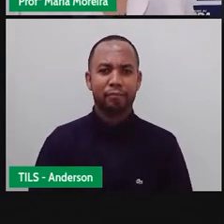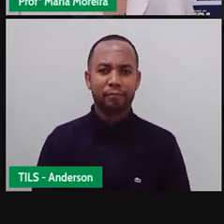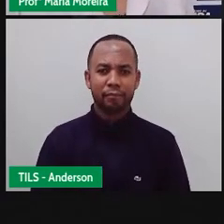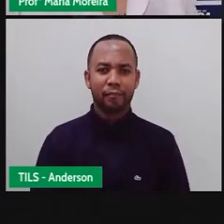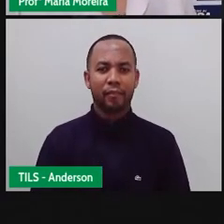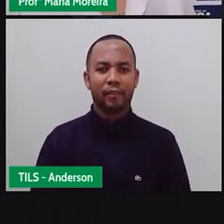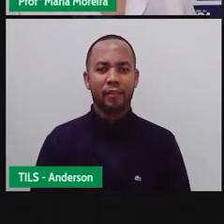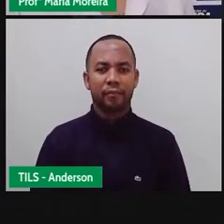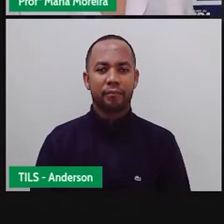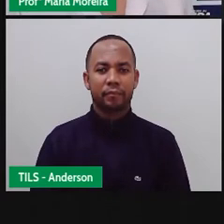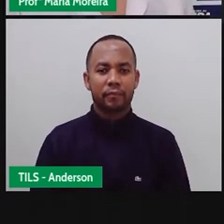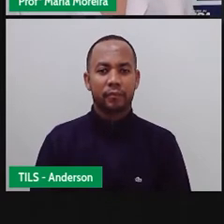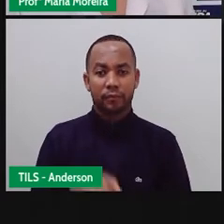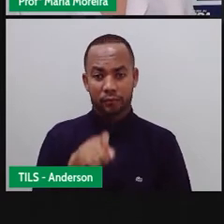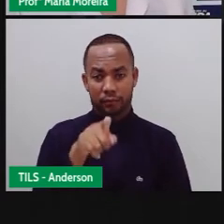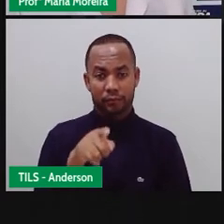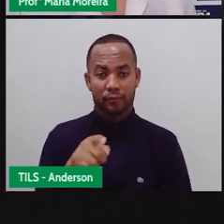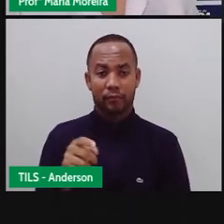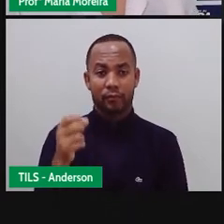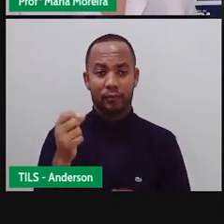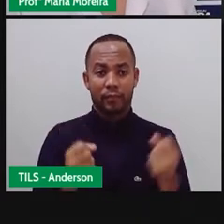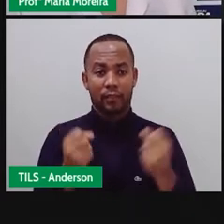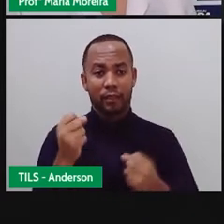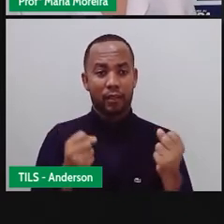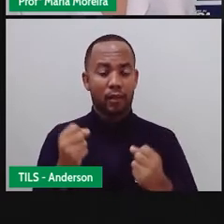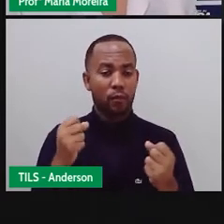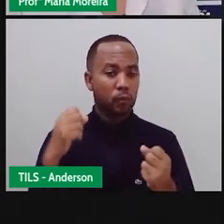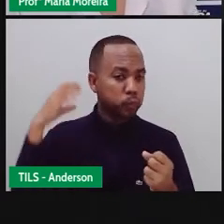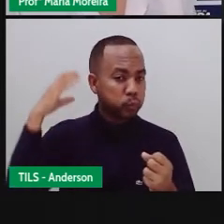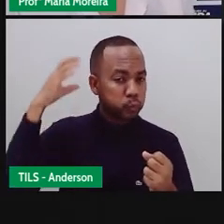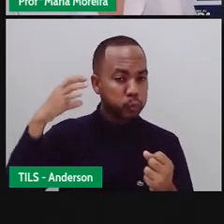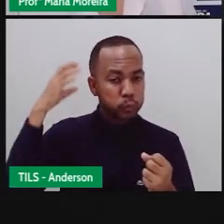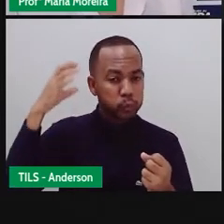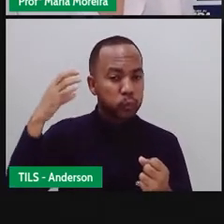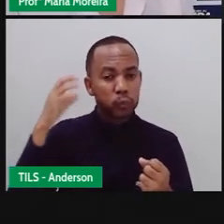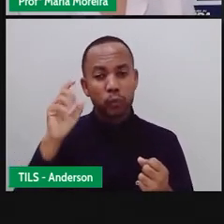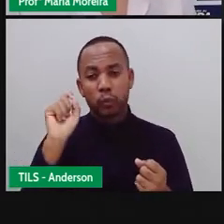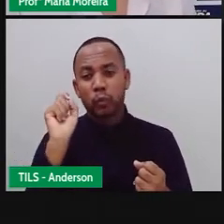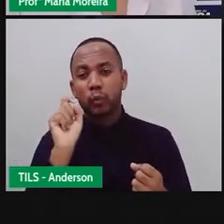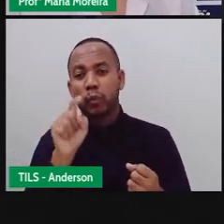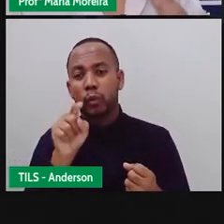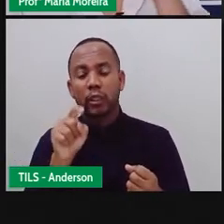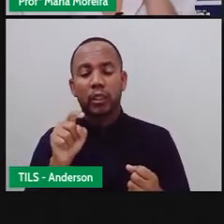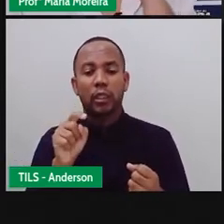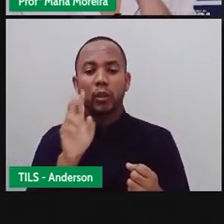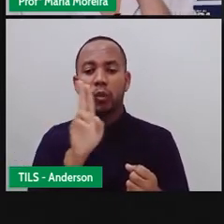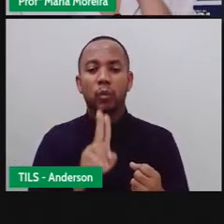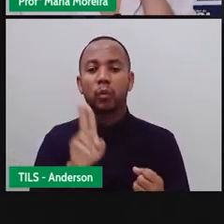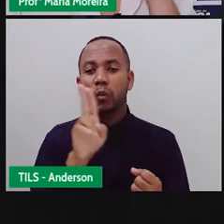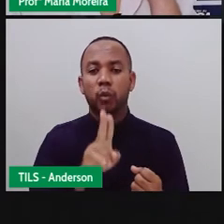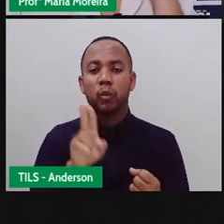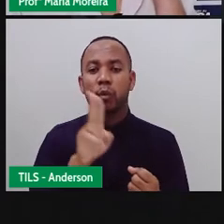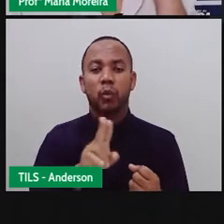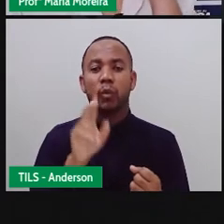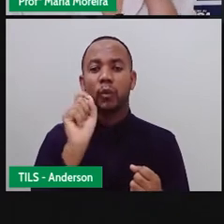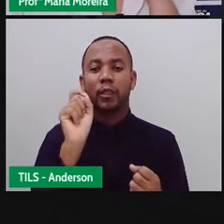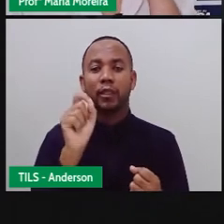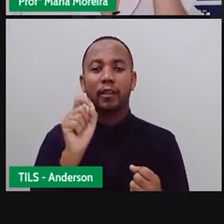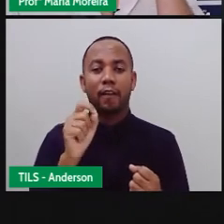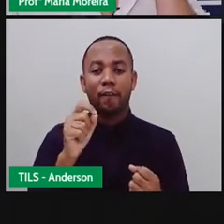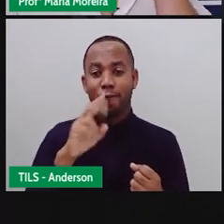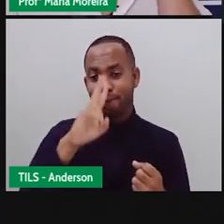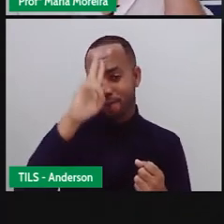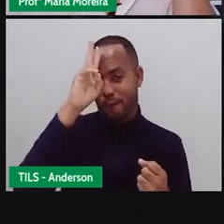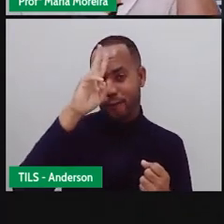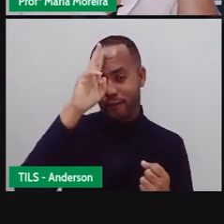normalmente, né, os carros de som vão serem criados exclusivamente para este fim. Esse aí é bem potente, viu Anderson? Já pensou?